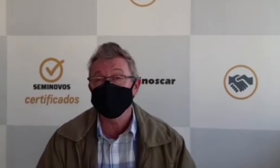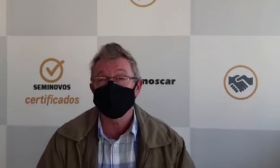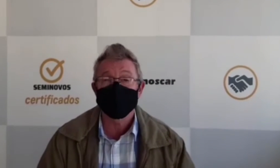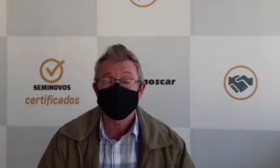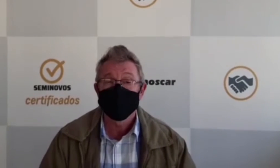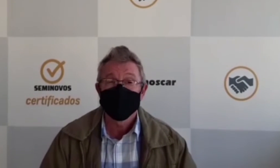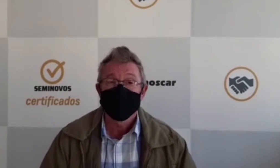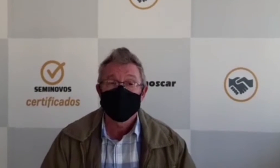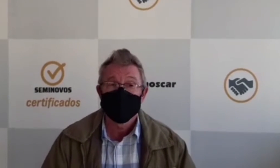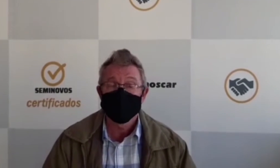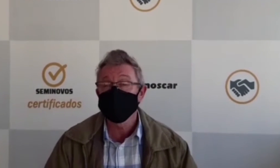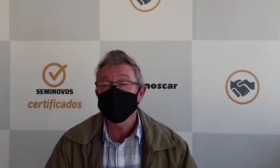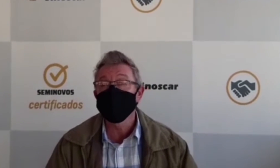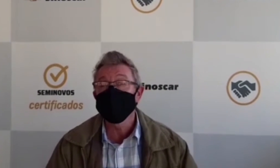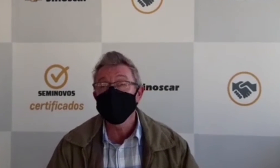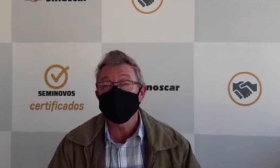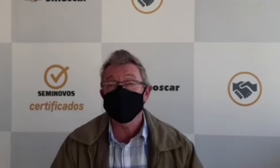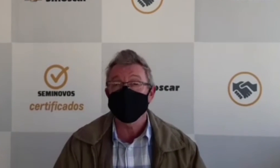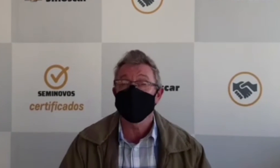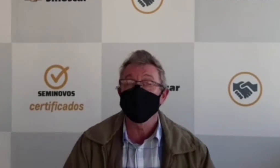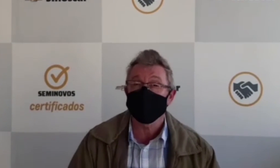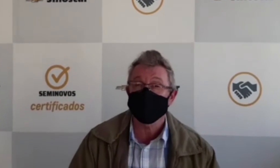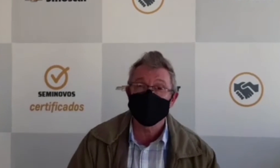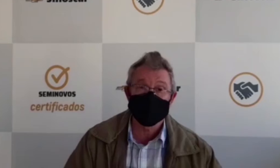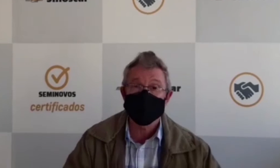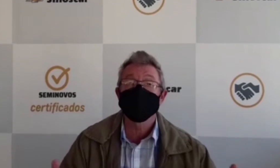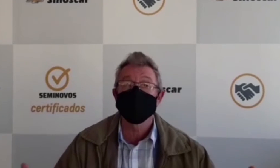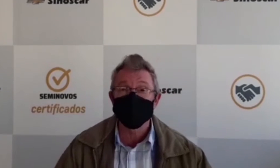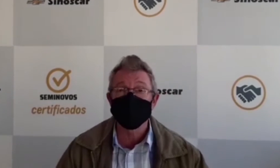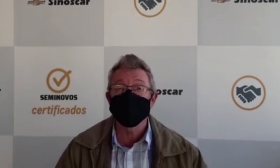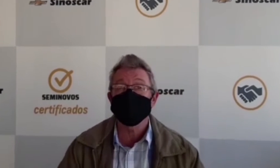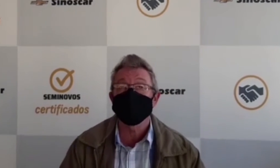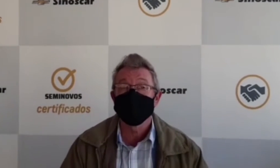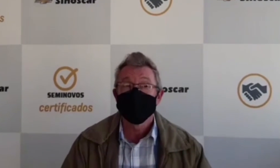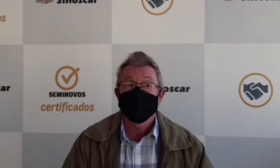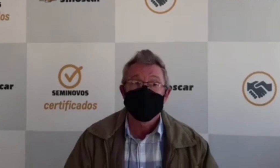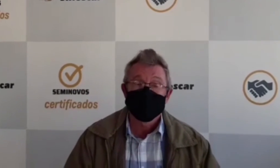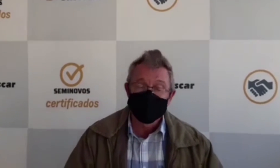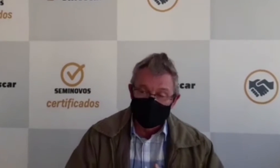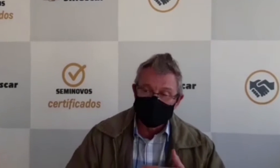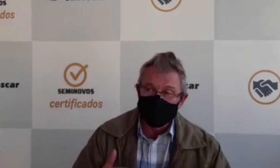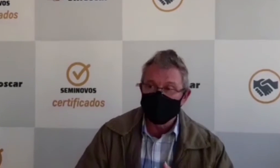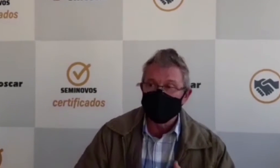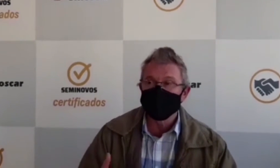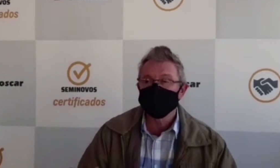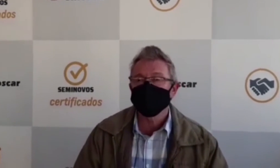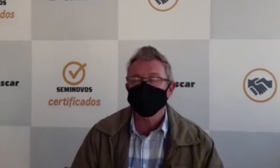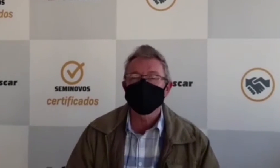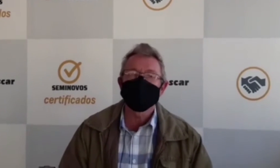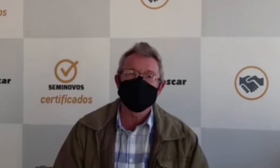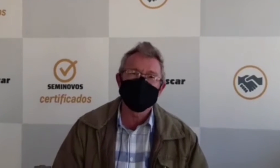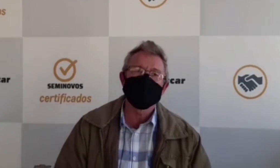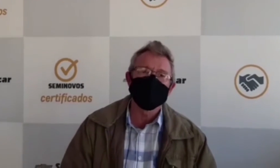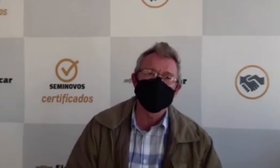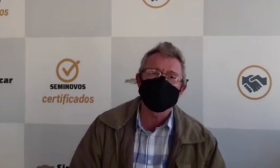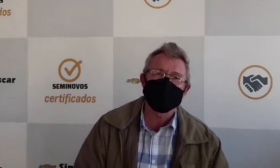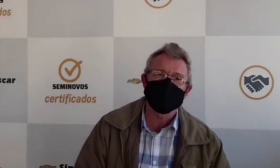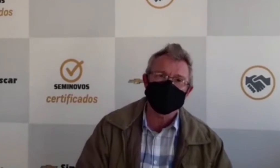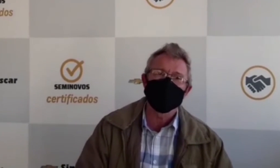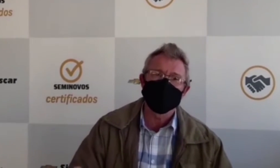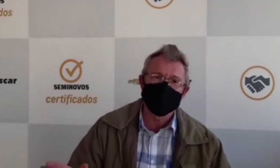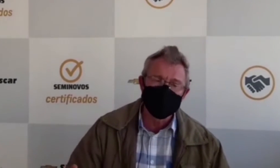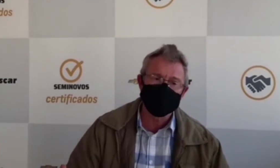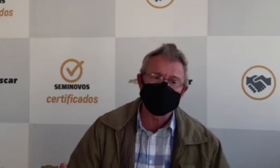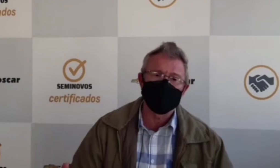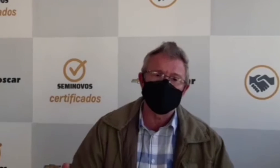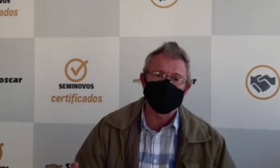mais de 65 mil kits de alimentação, já distribuímos tudo isso. Estamos com um programa de distribuição permanente de comida, que eu